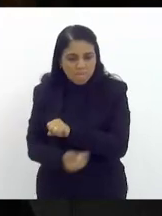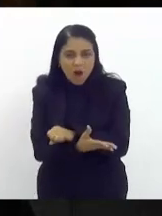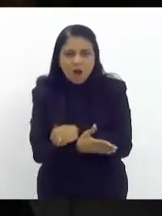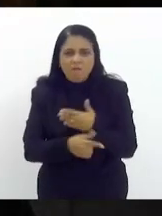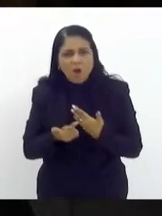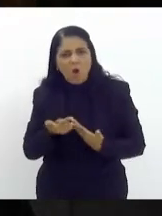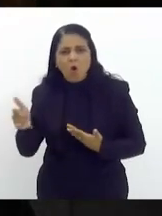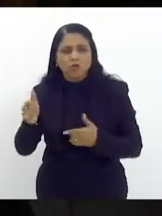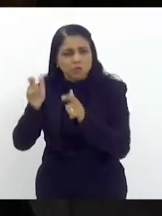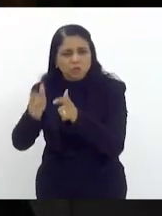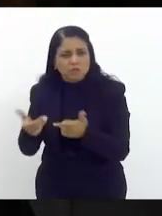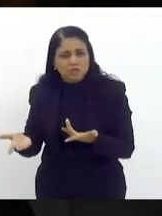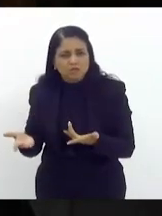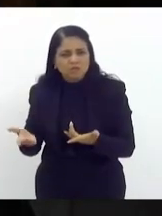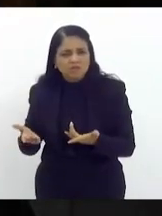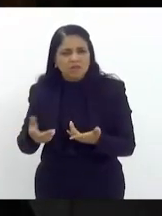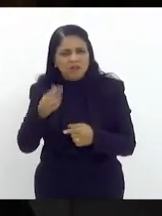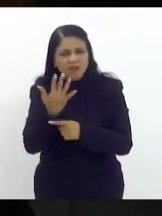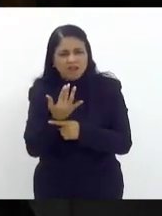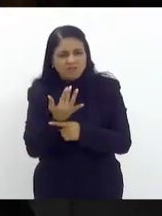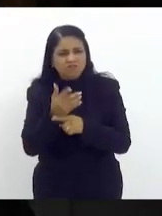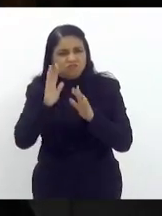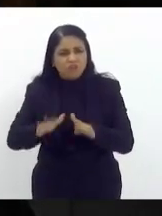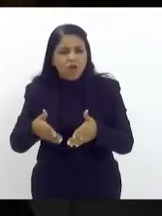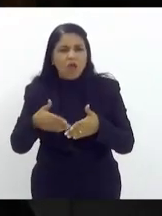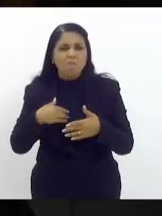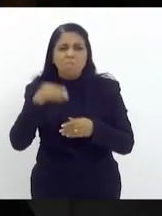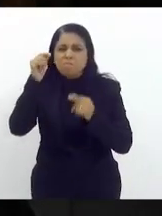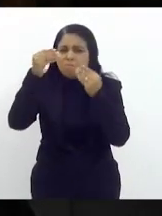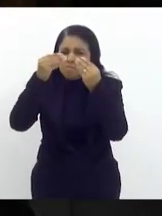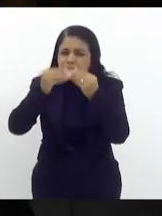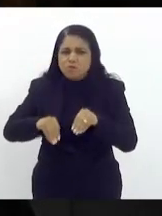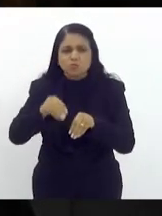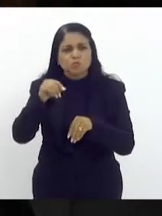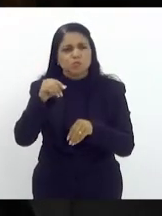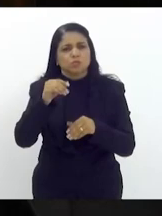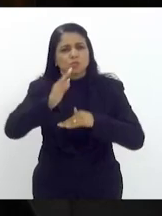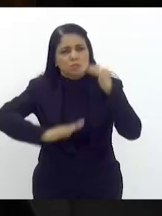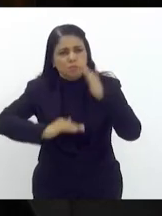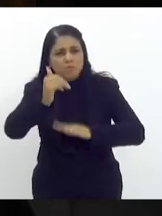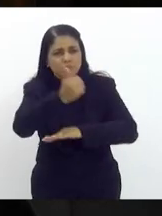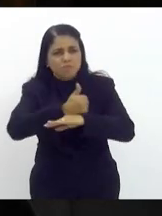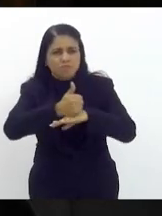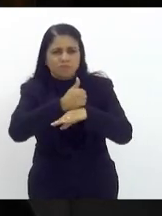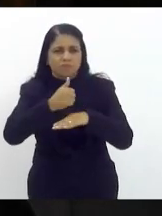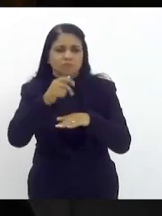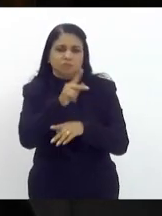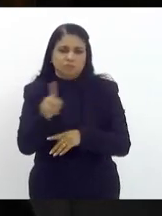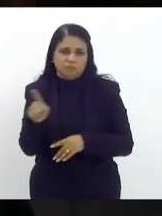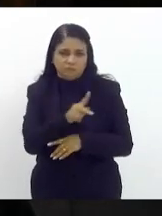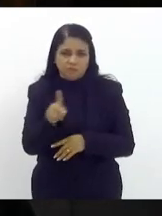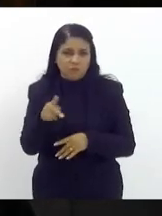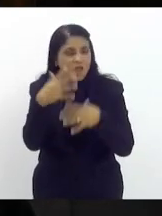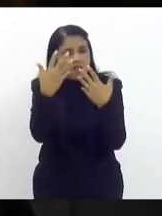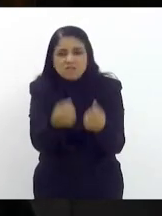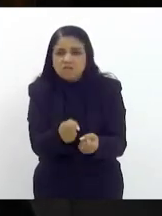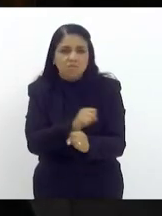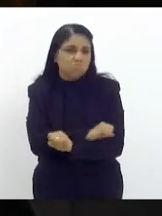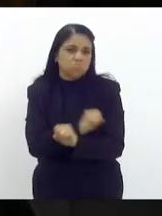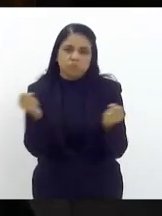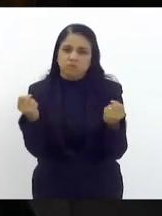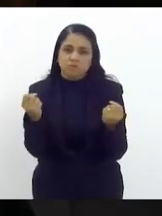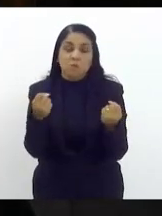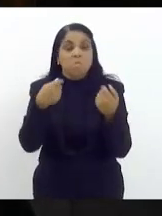só tem piorado a situação dos seus professores nos últimos anos não dá para aceitar tem que